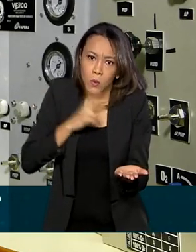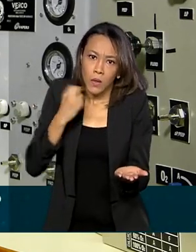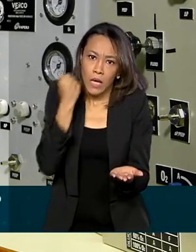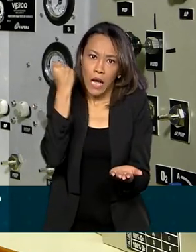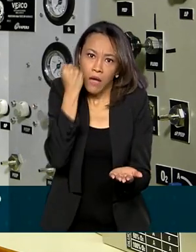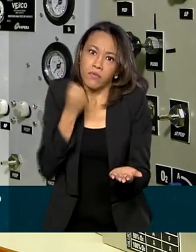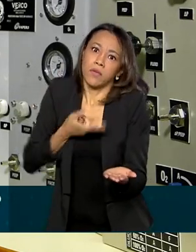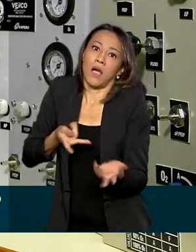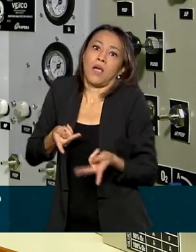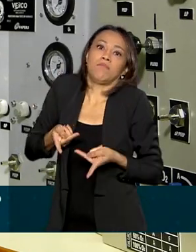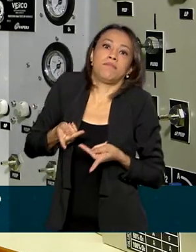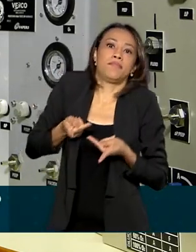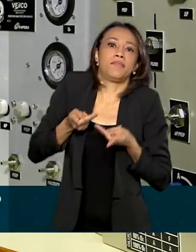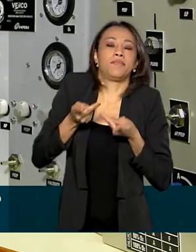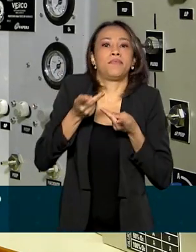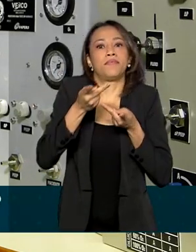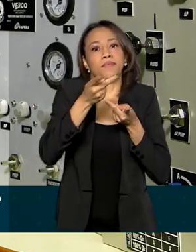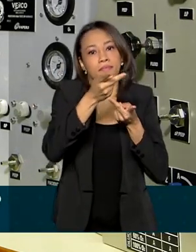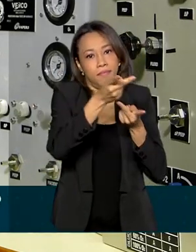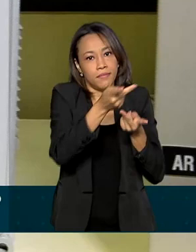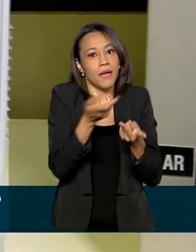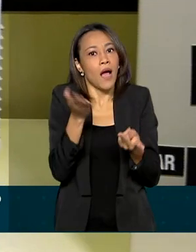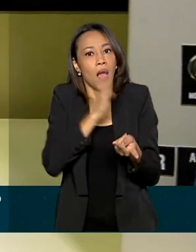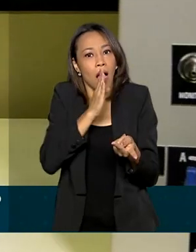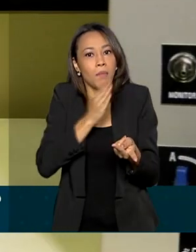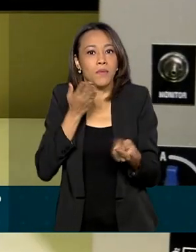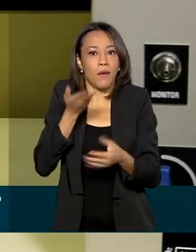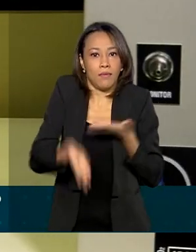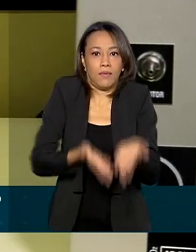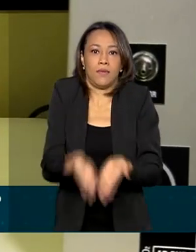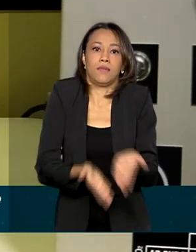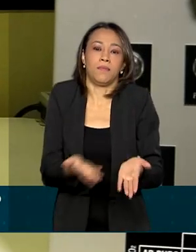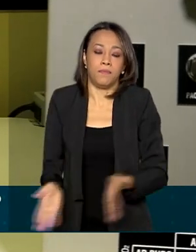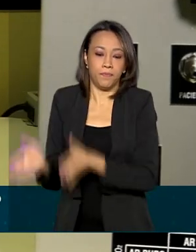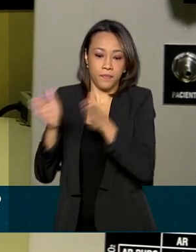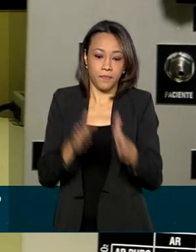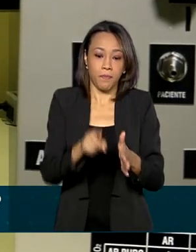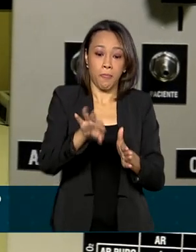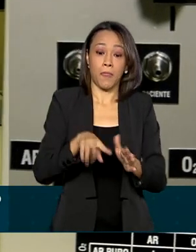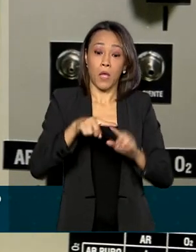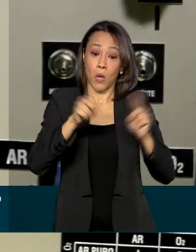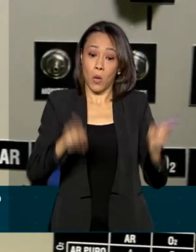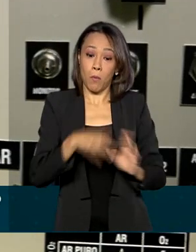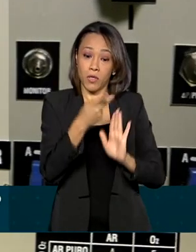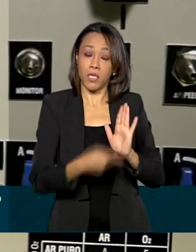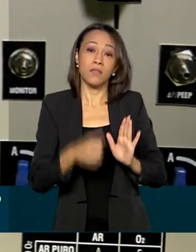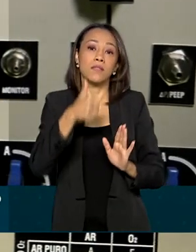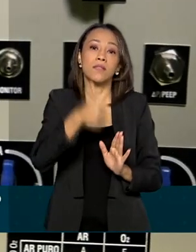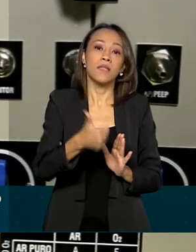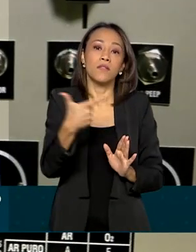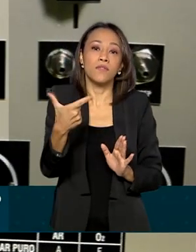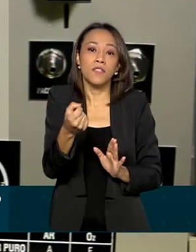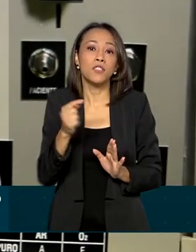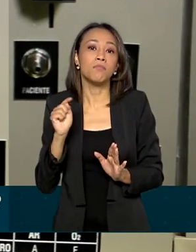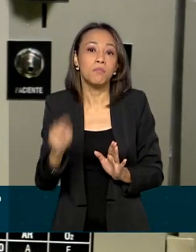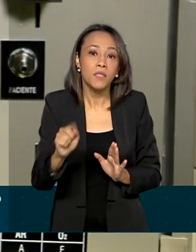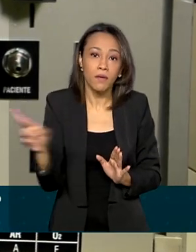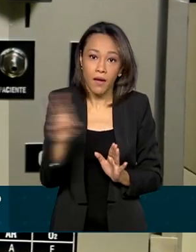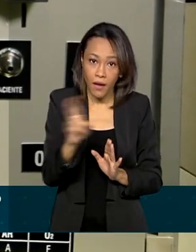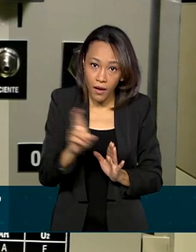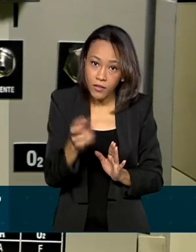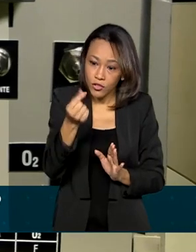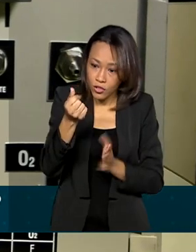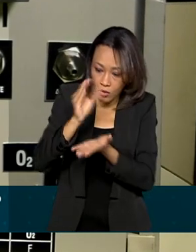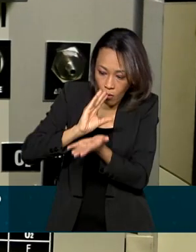atendê-lo precocemente. O projeto conta com 120 mil reais de financiamento do Programa de